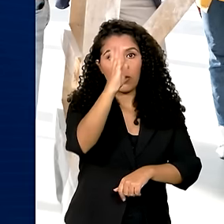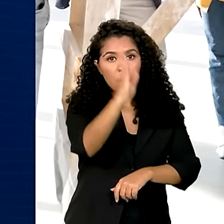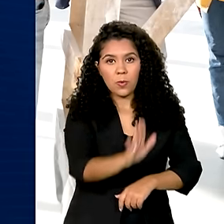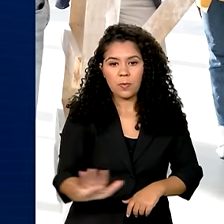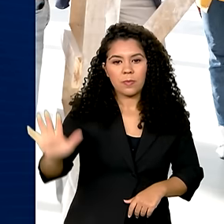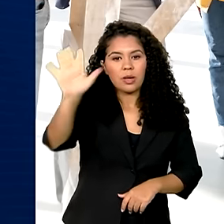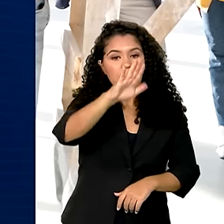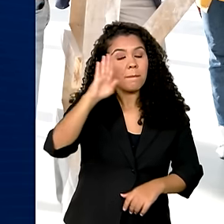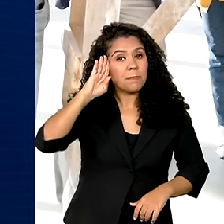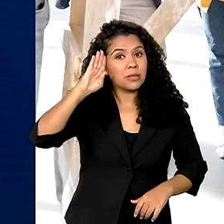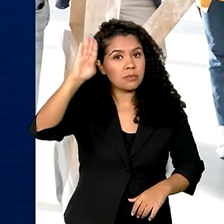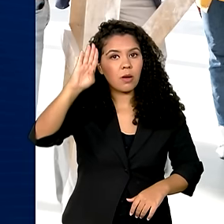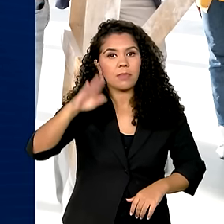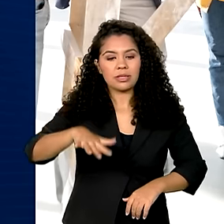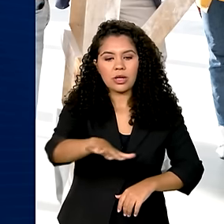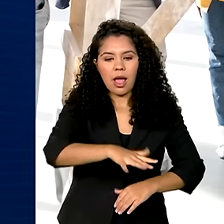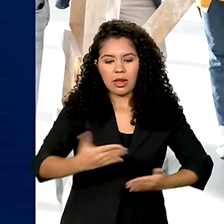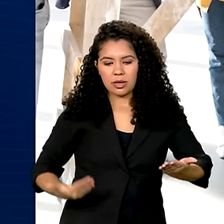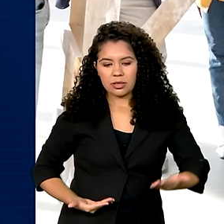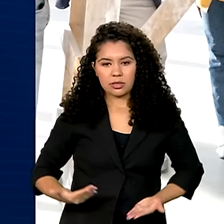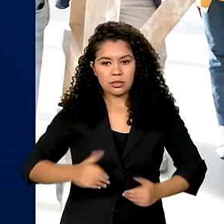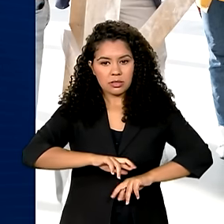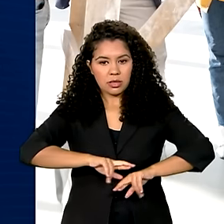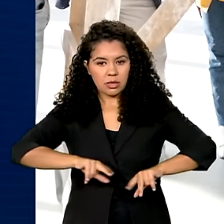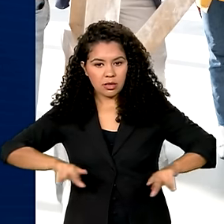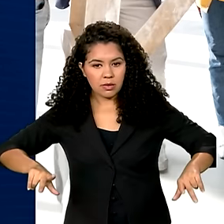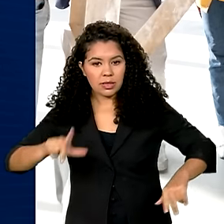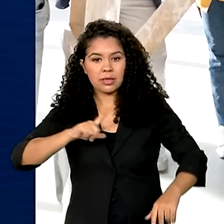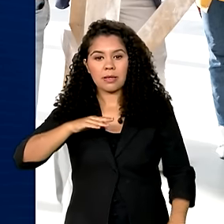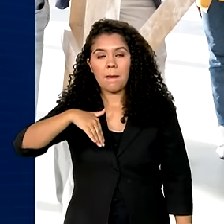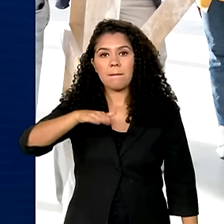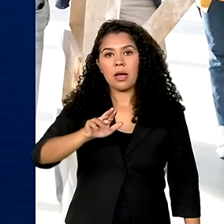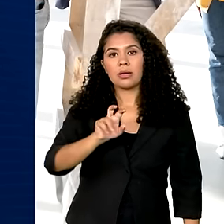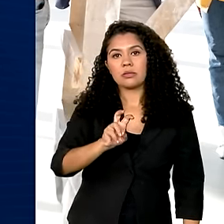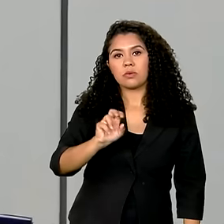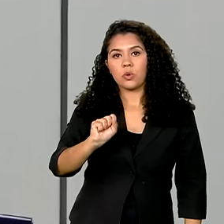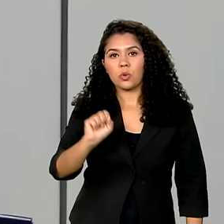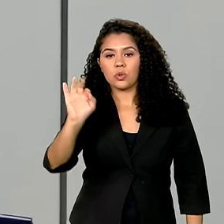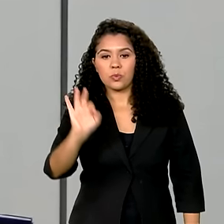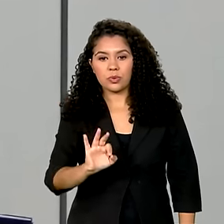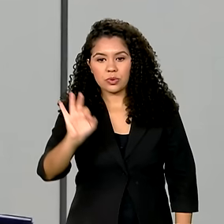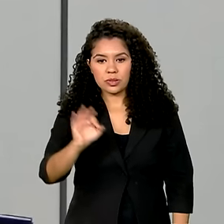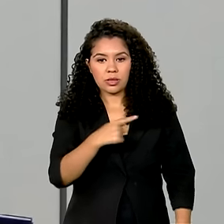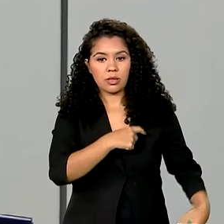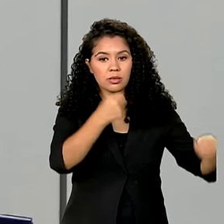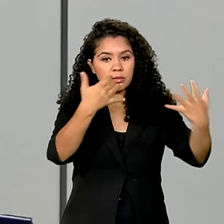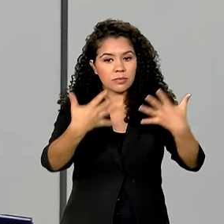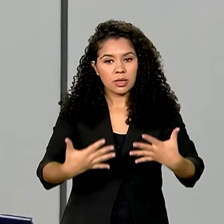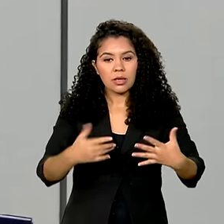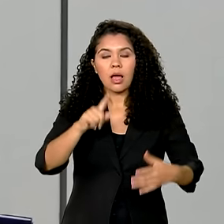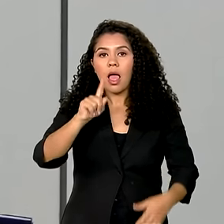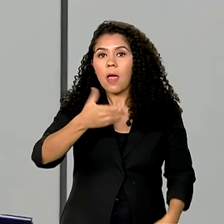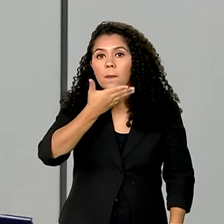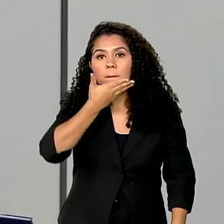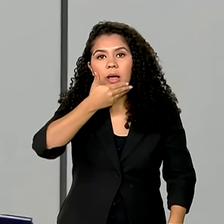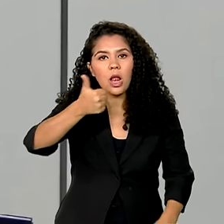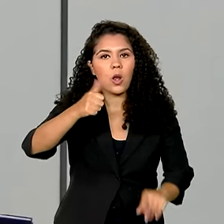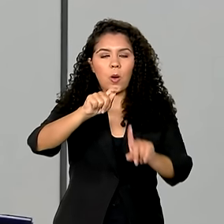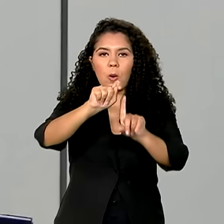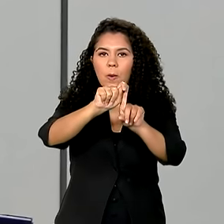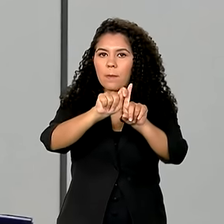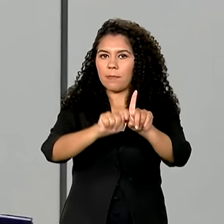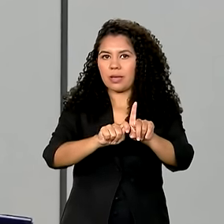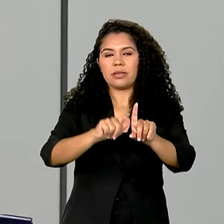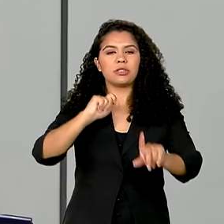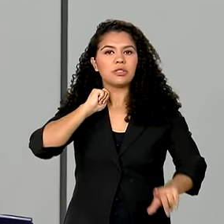para o setor de serviços, com mais de 58% do saldo. É o melhor abril dos